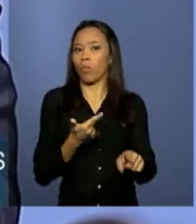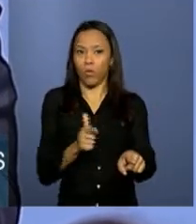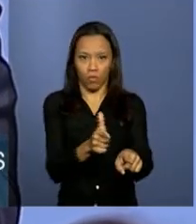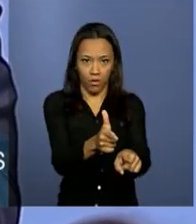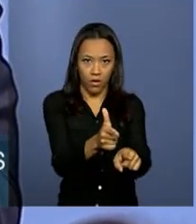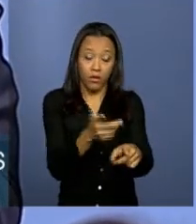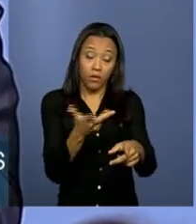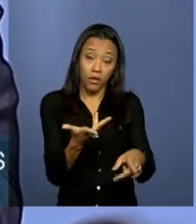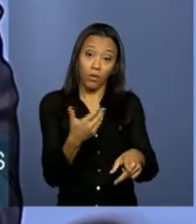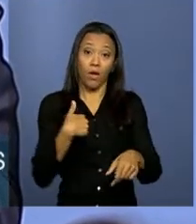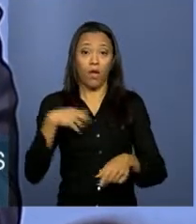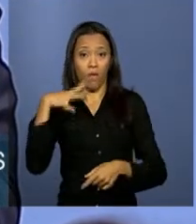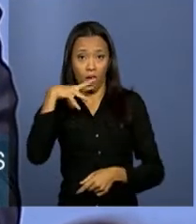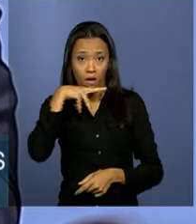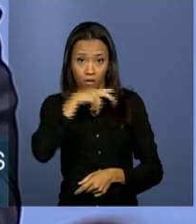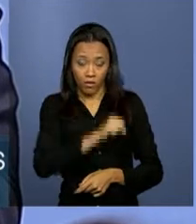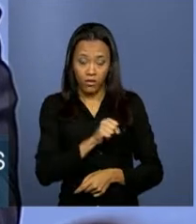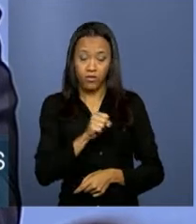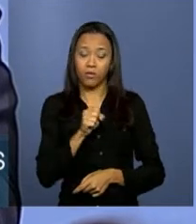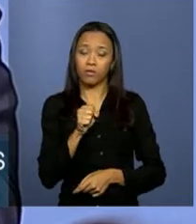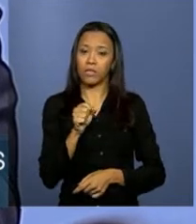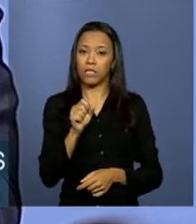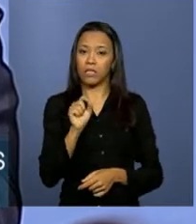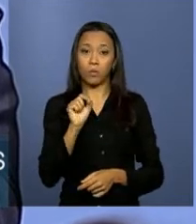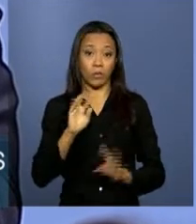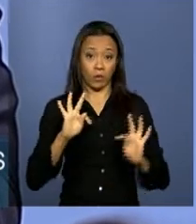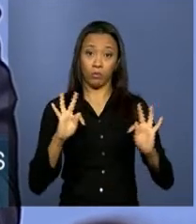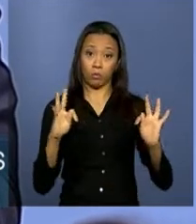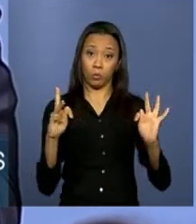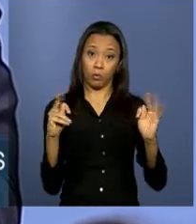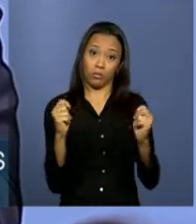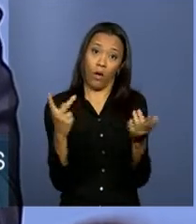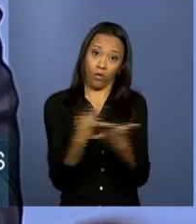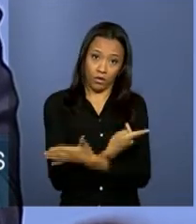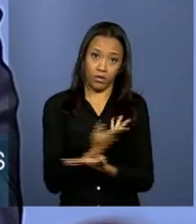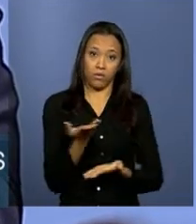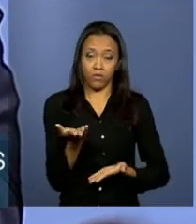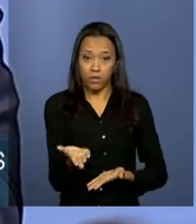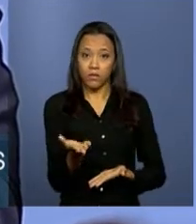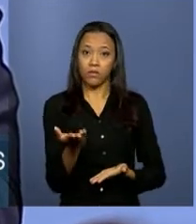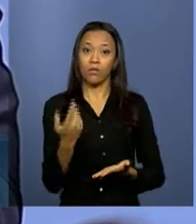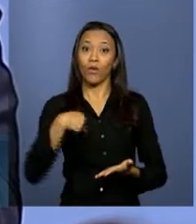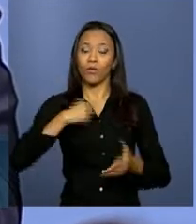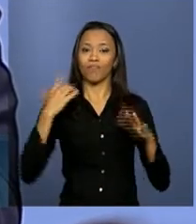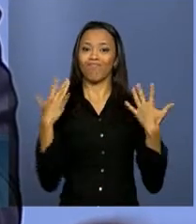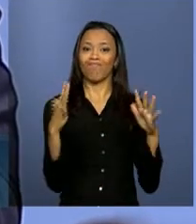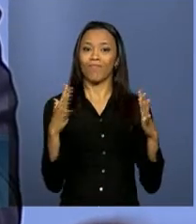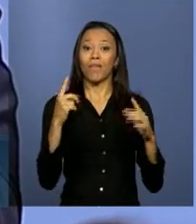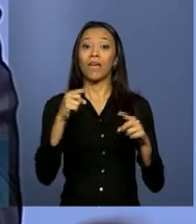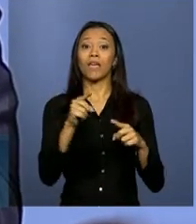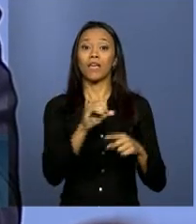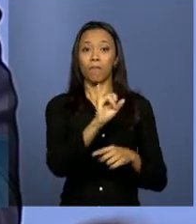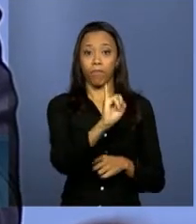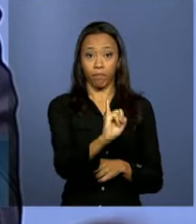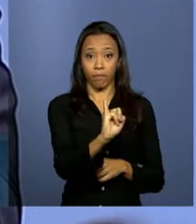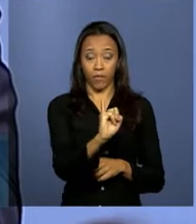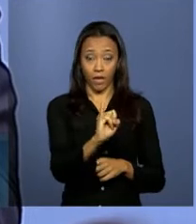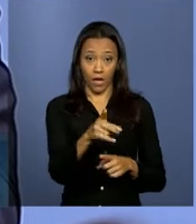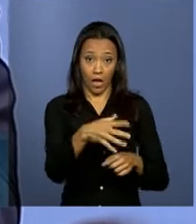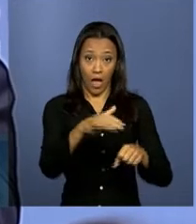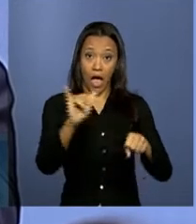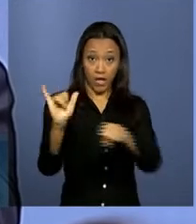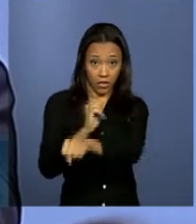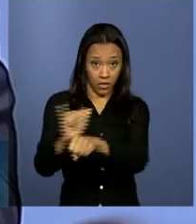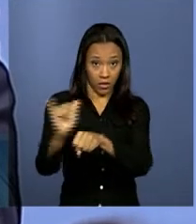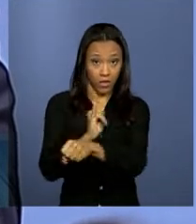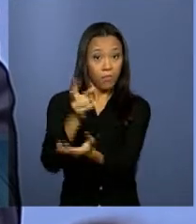Portanto, o que eu acho que, apesar de tudo, nós podemos, de alguma maneira, celebrar é que o Instituto, o mecanismo está